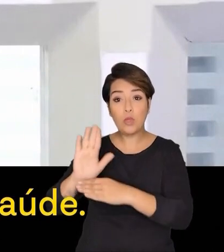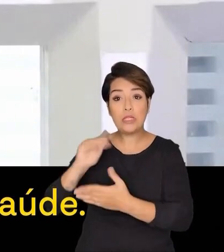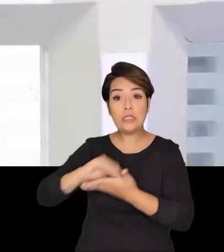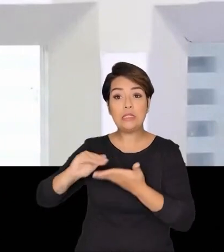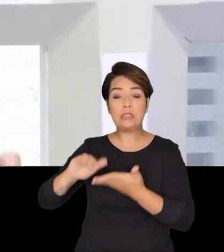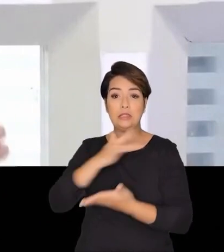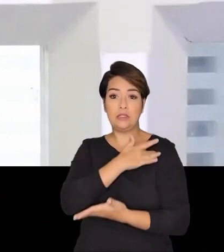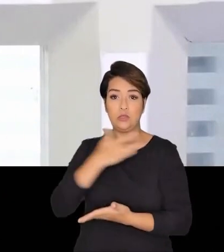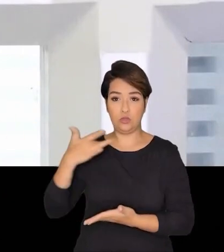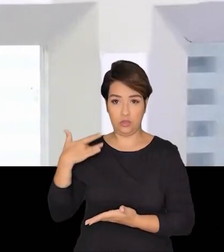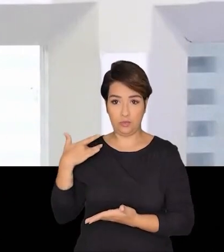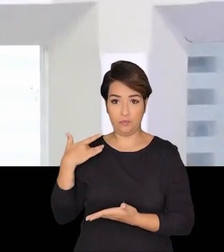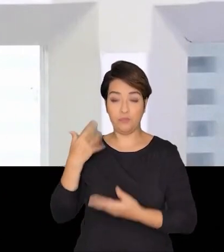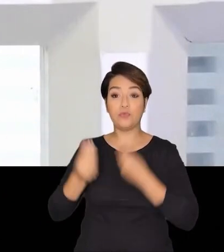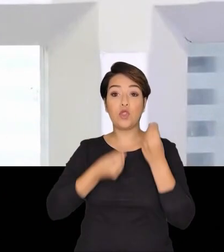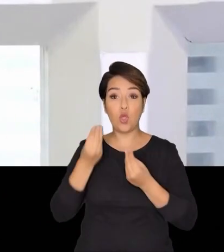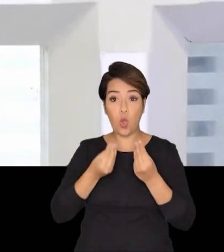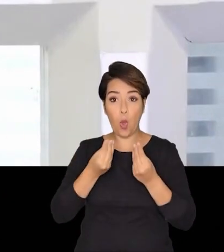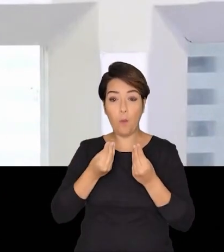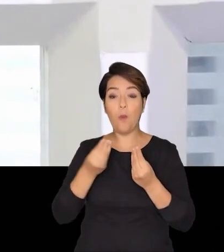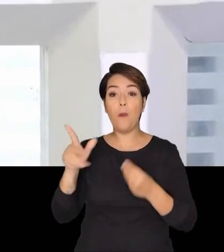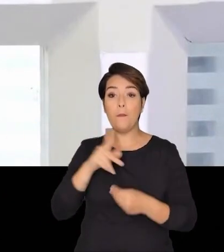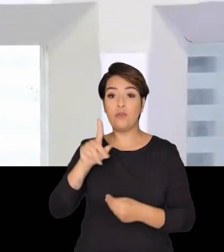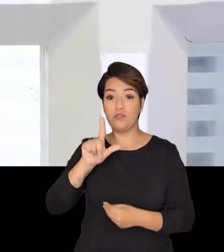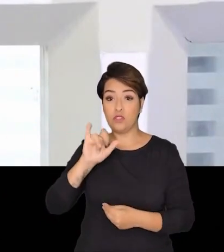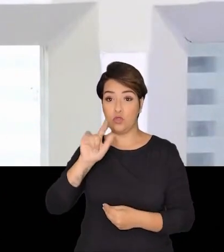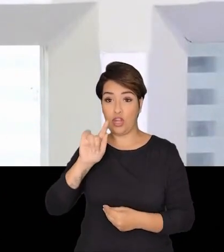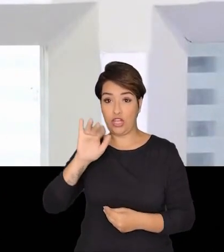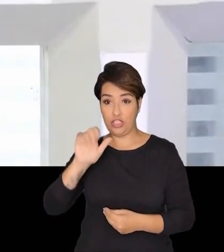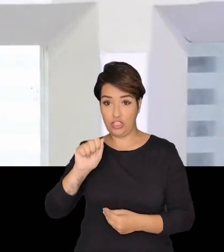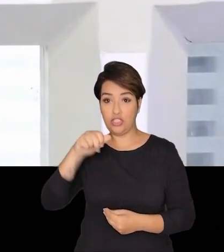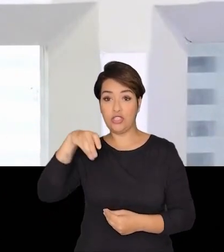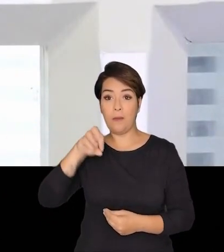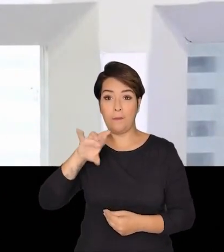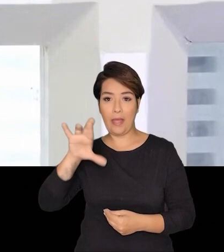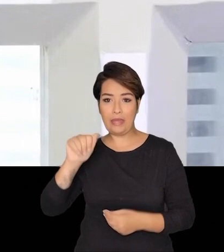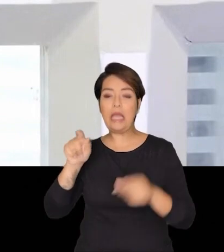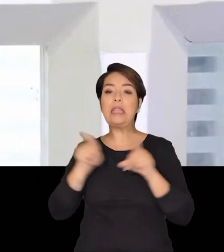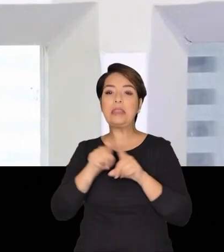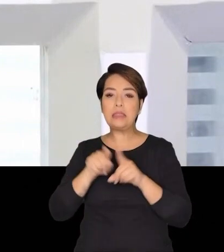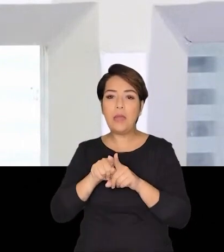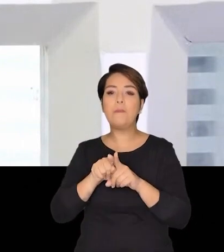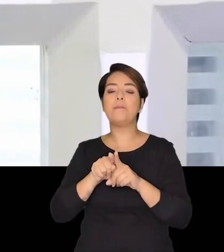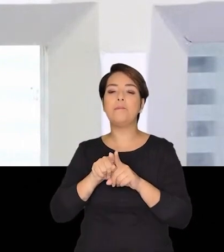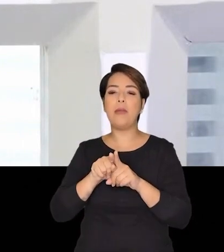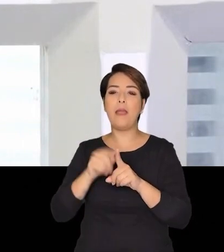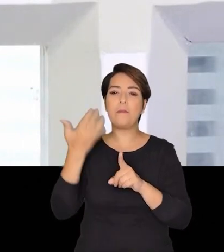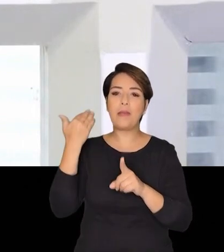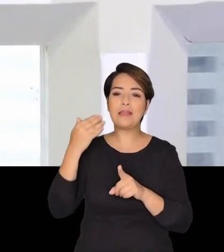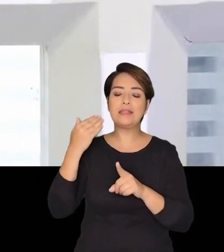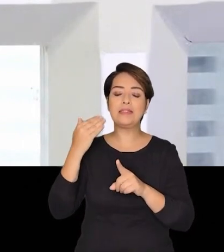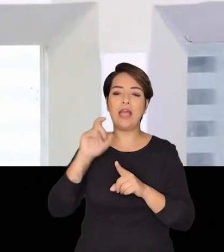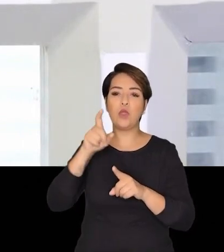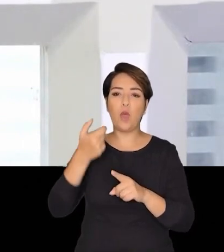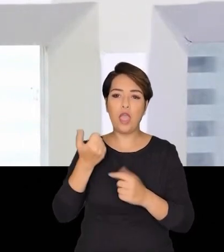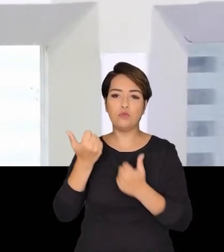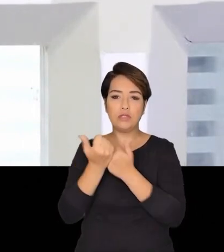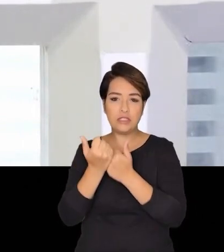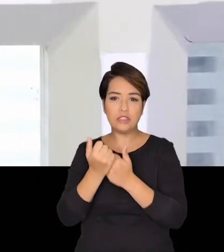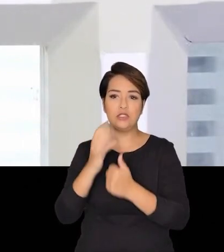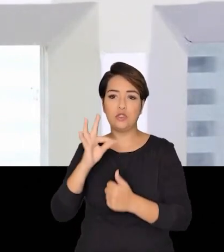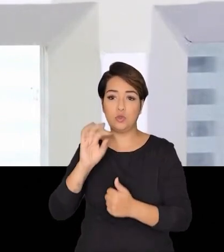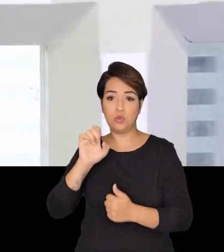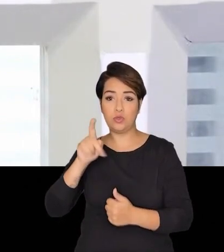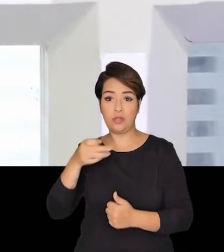secretaria de saúde de que forma? quem coordena o meu programa de saúde hoje é a professora Lígia Bahia é o ex-ministro Temporão então eu quero dar